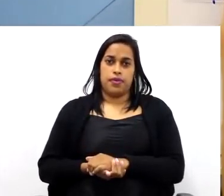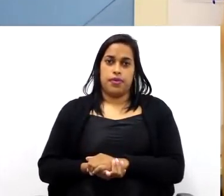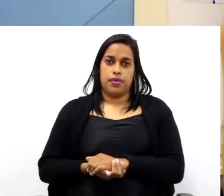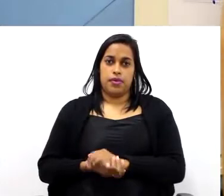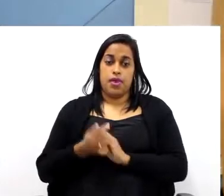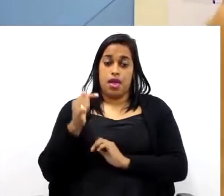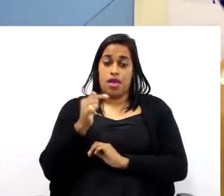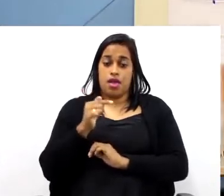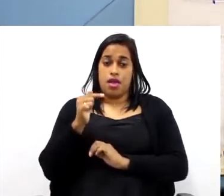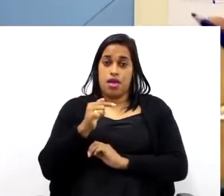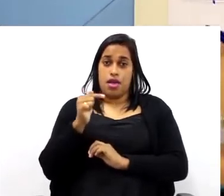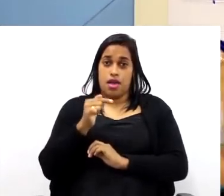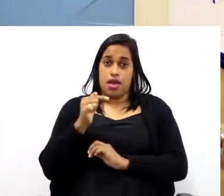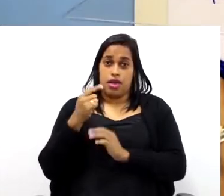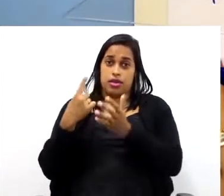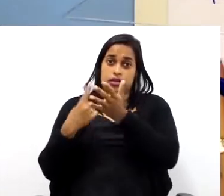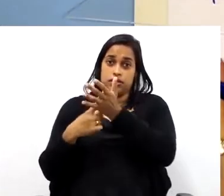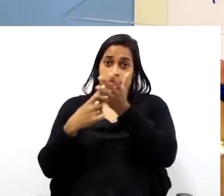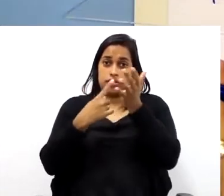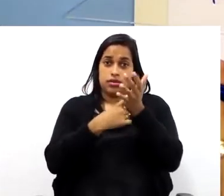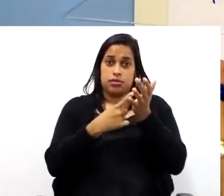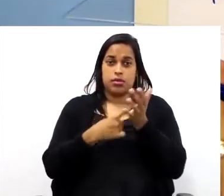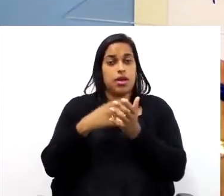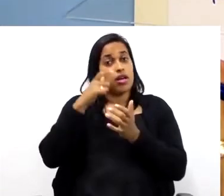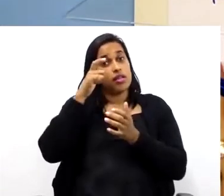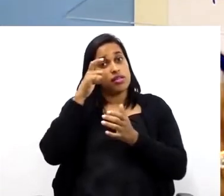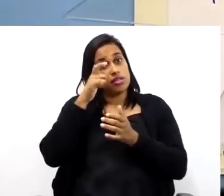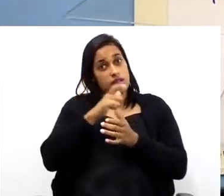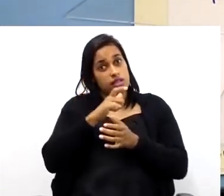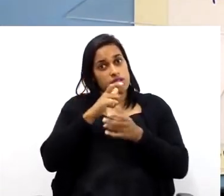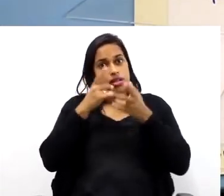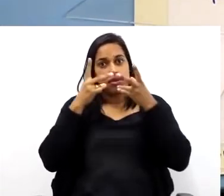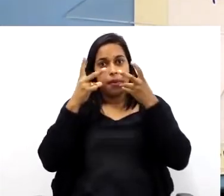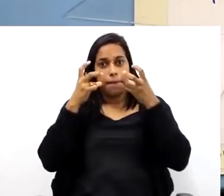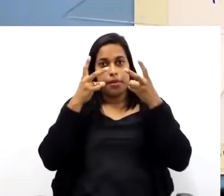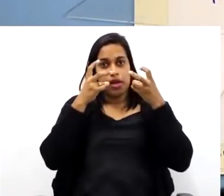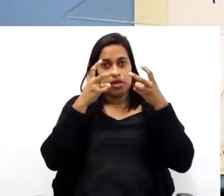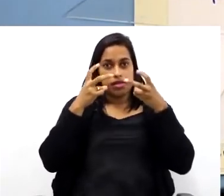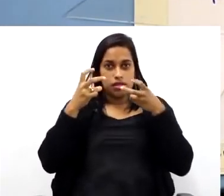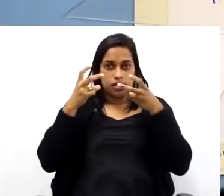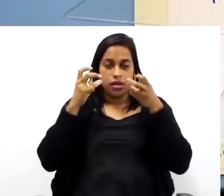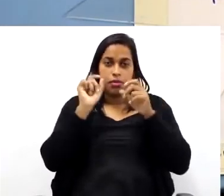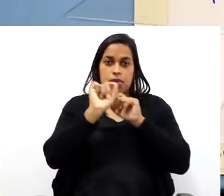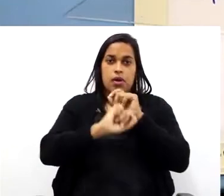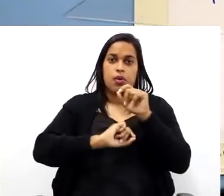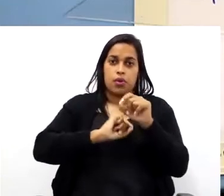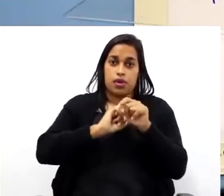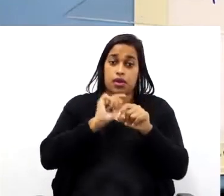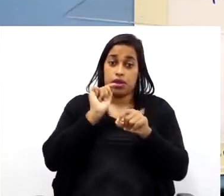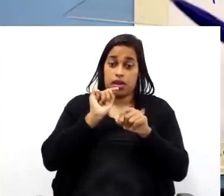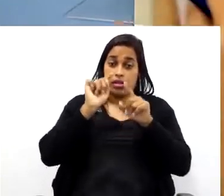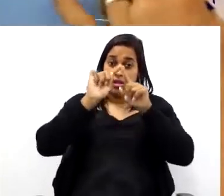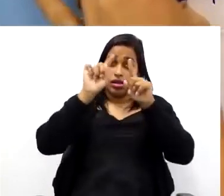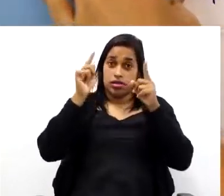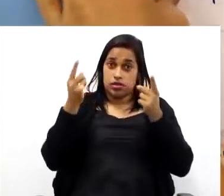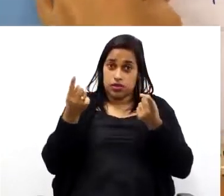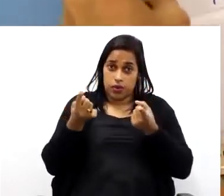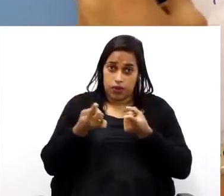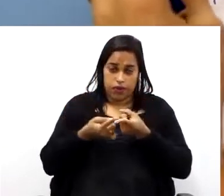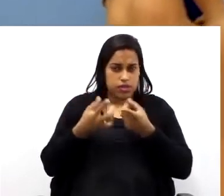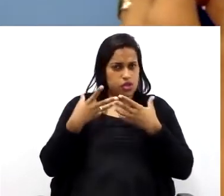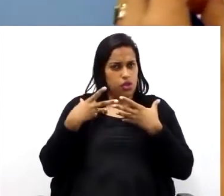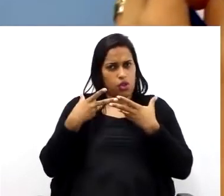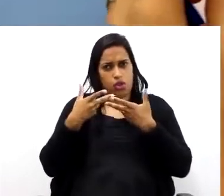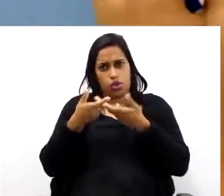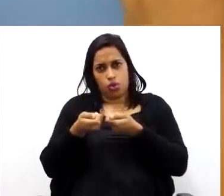Essa circunferência, isso é uma coisa interessante de observar no mongeano. Essa circunferência toda do tampo, ela vai